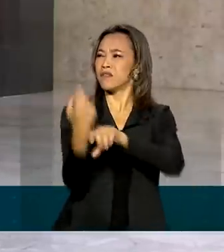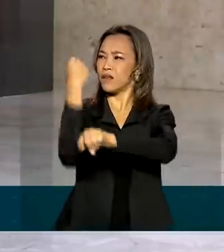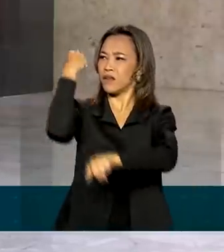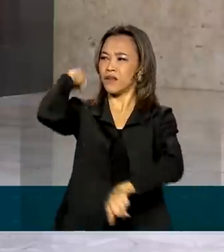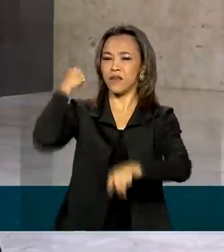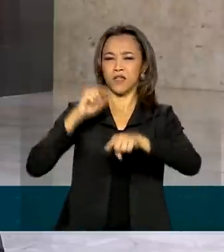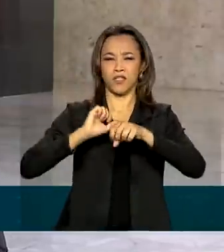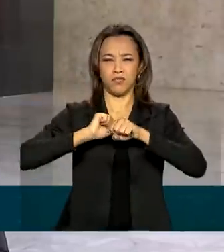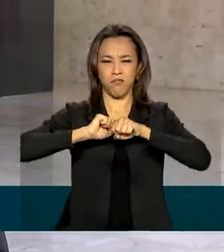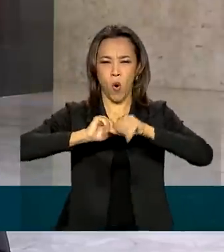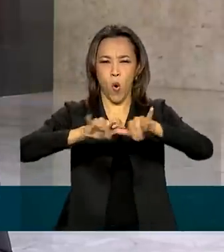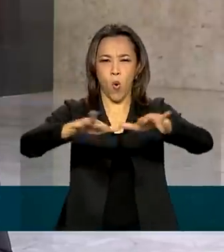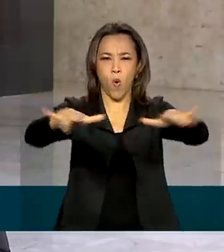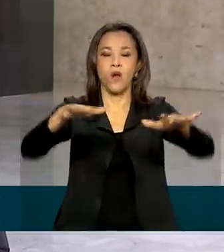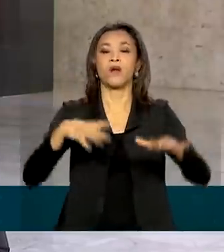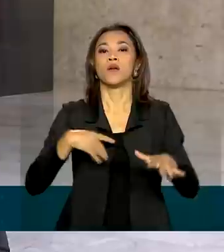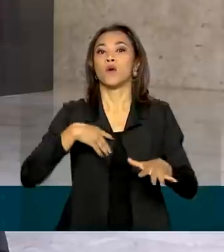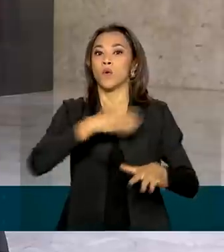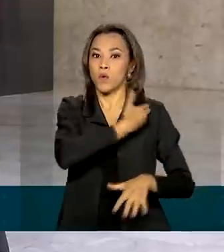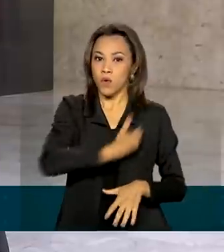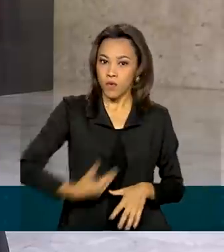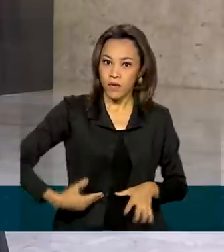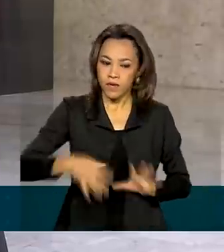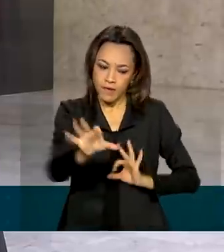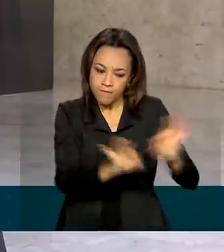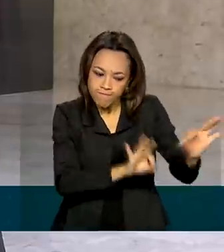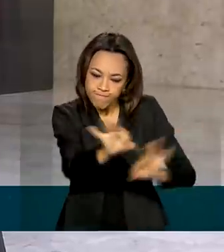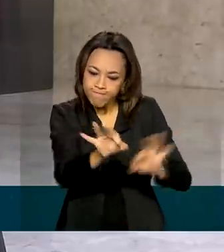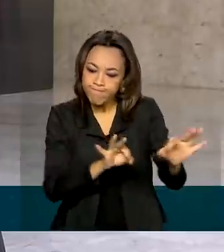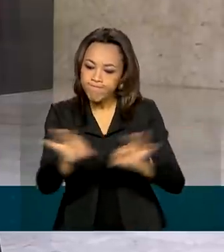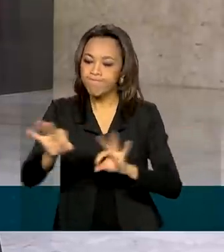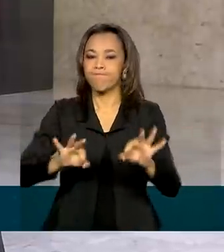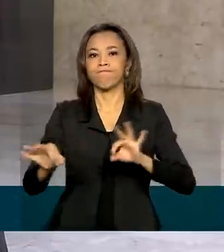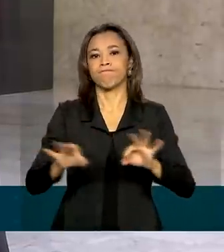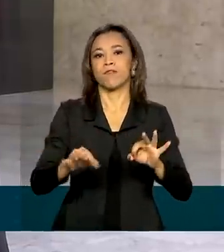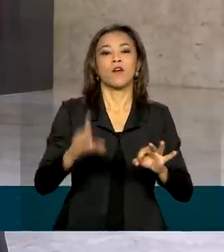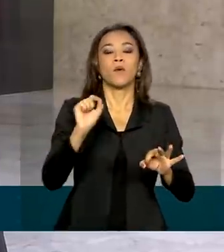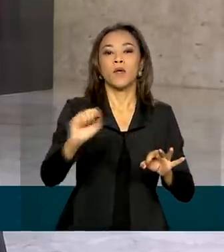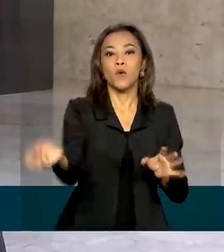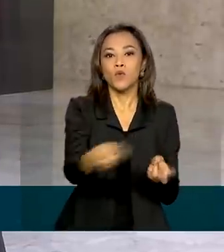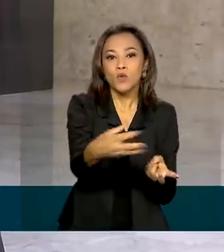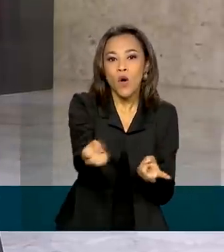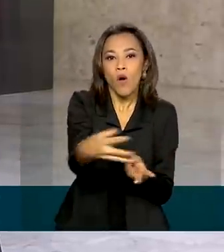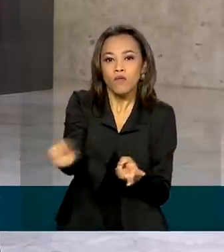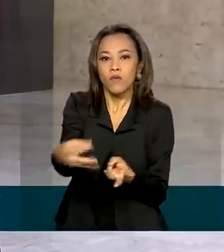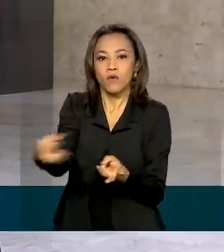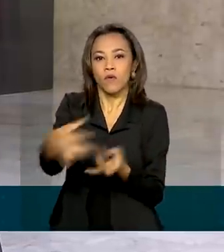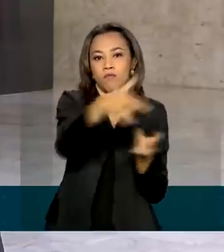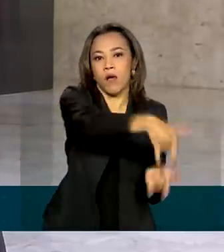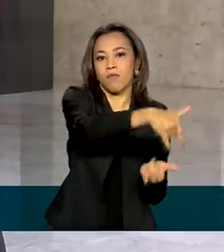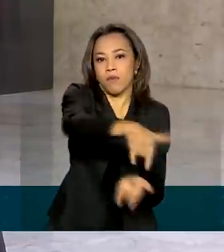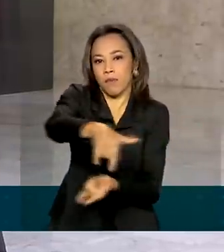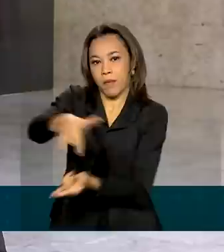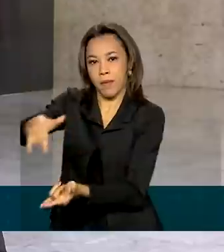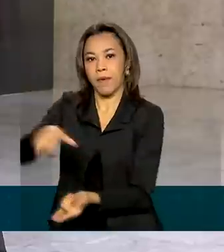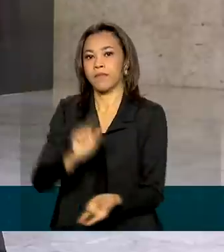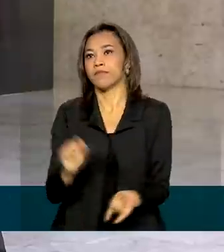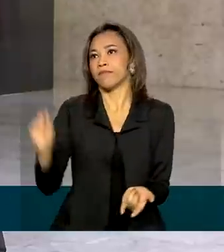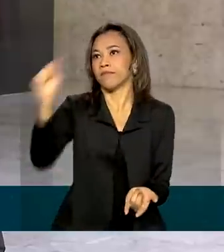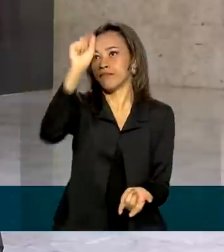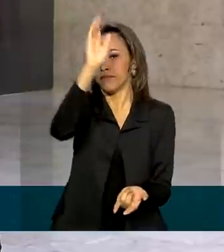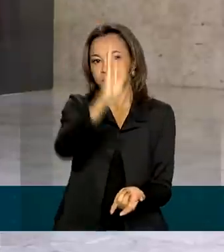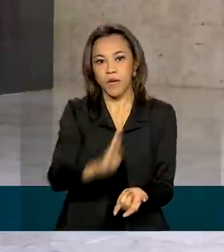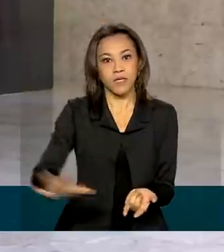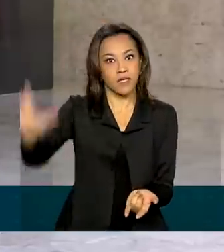fortalecendo a estrutura do Sistema Único de Saúde com novos leitos hospitalares. Em todo o